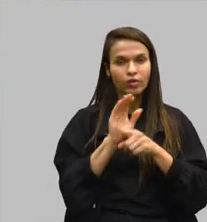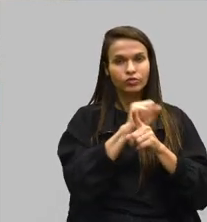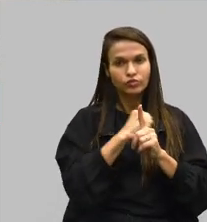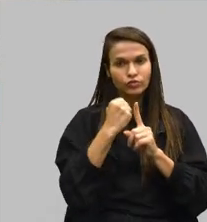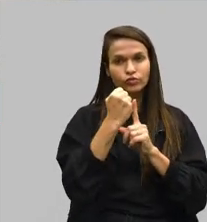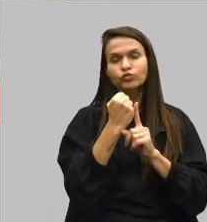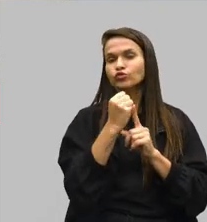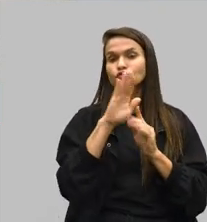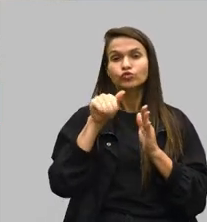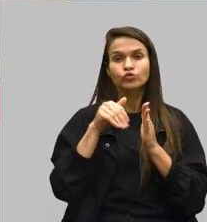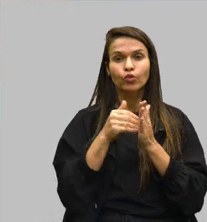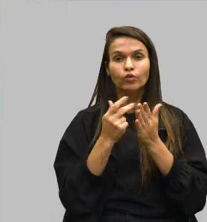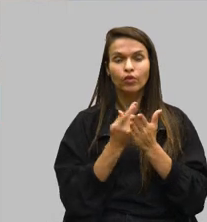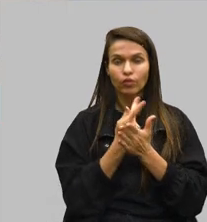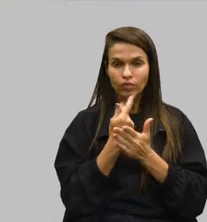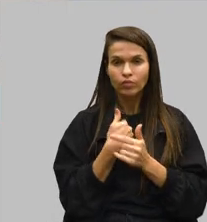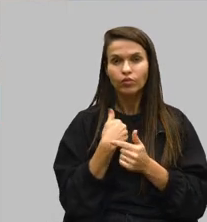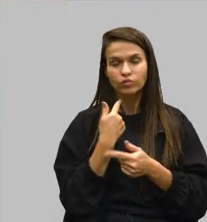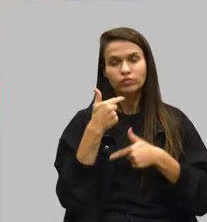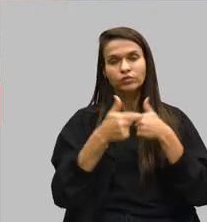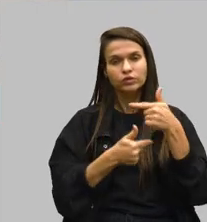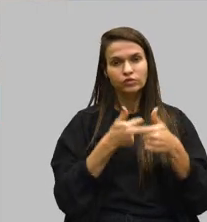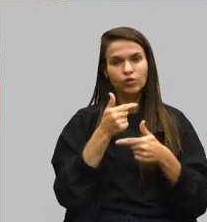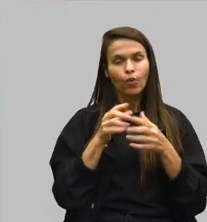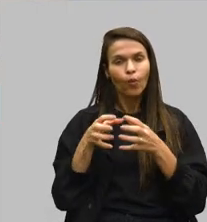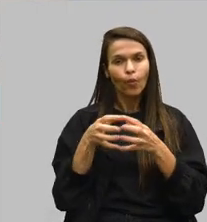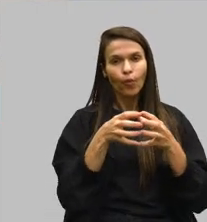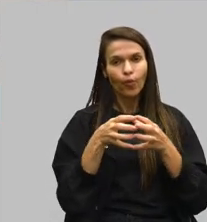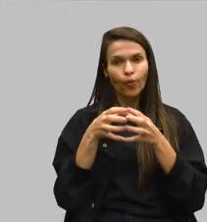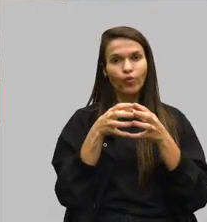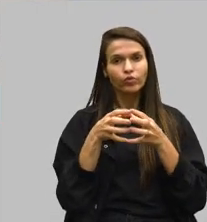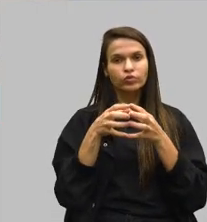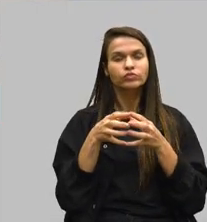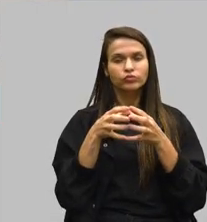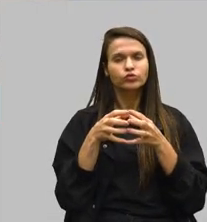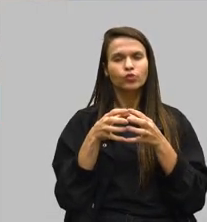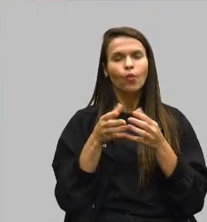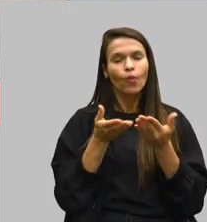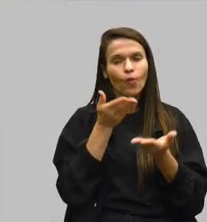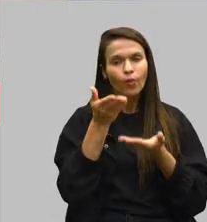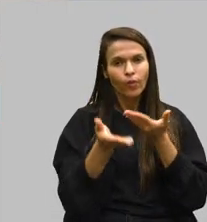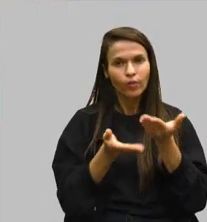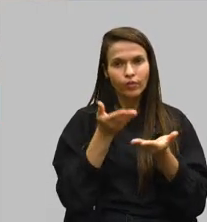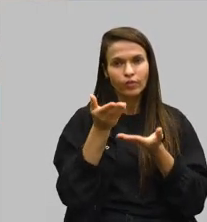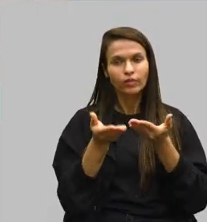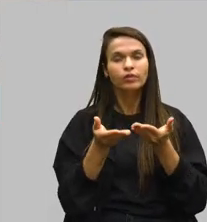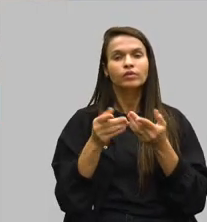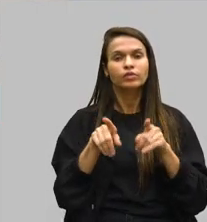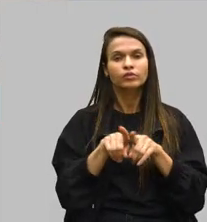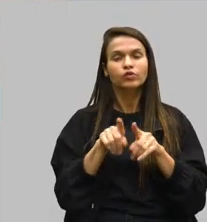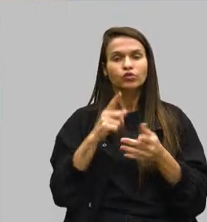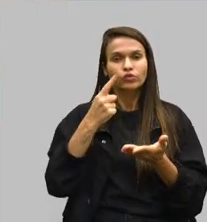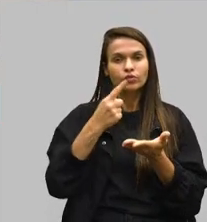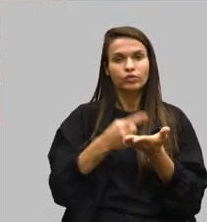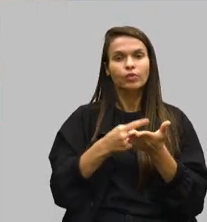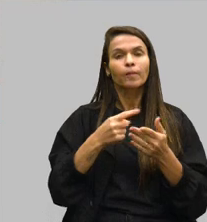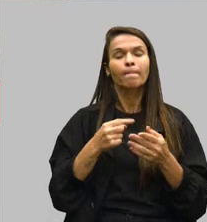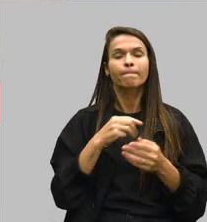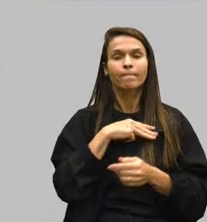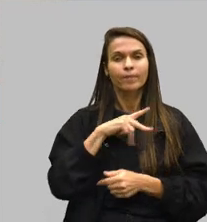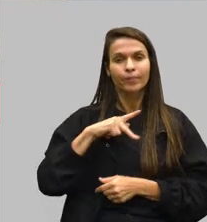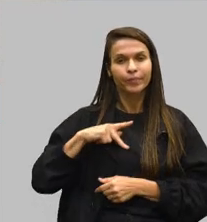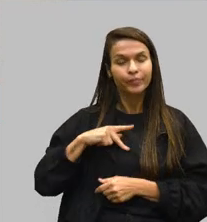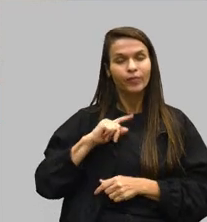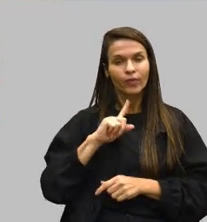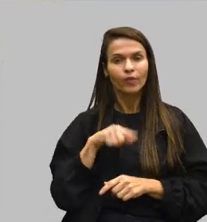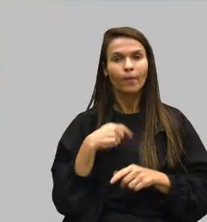todos os casos e estamos sempre trabalhando em conjunto dentro do fluxo de atendimento, dentro do fluxo estabelecido pelo Ministério Público para